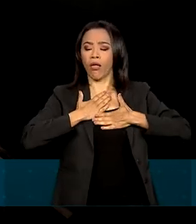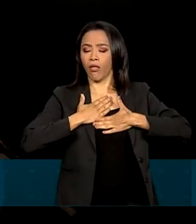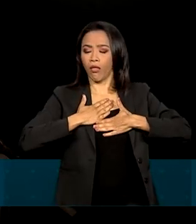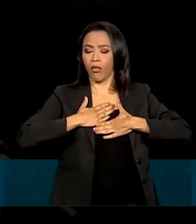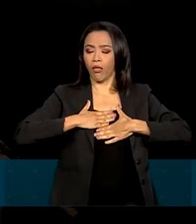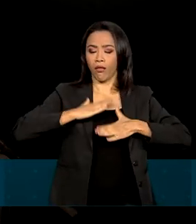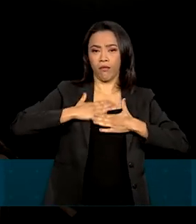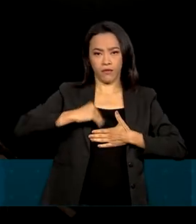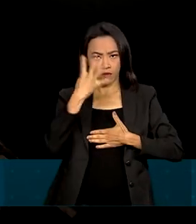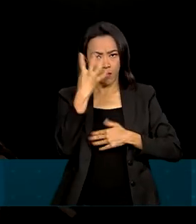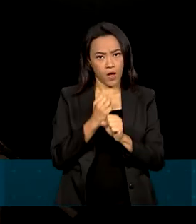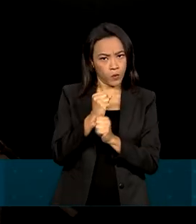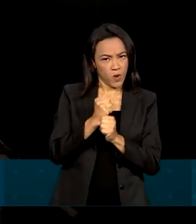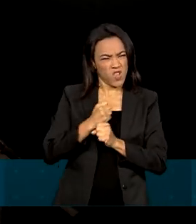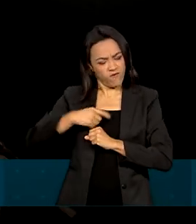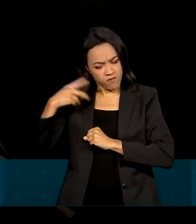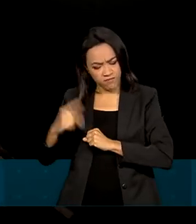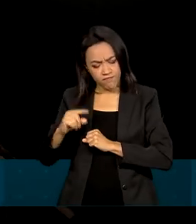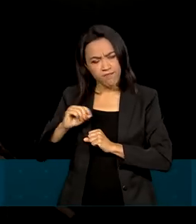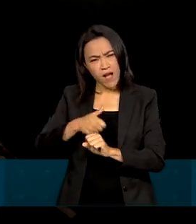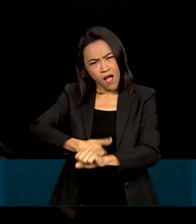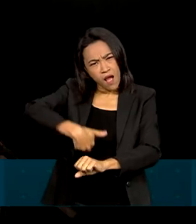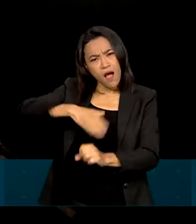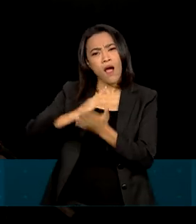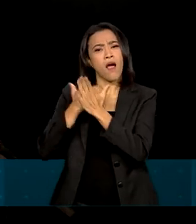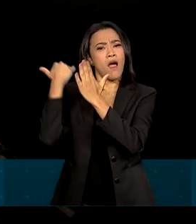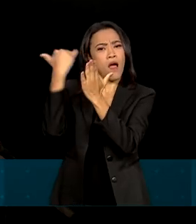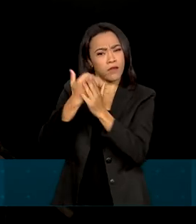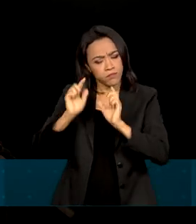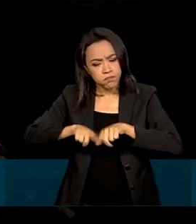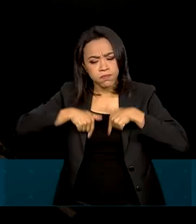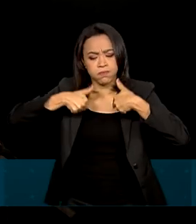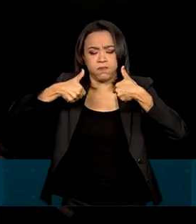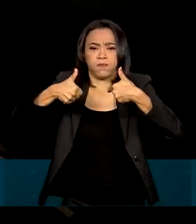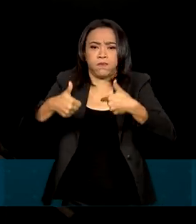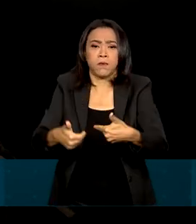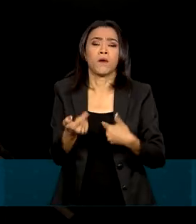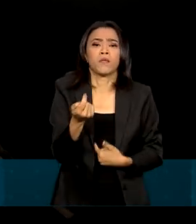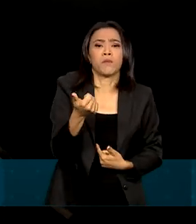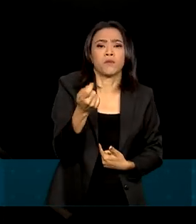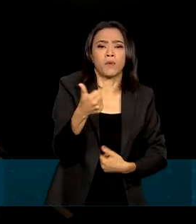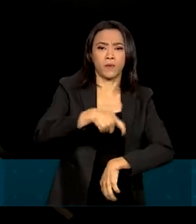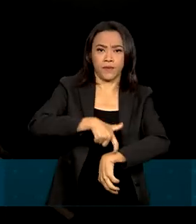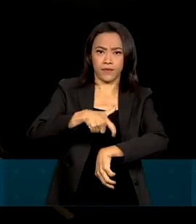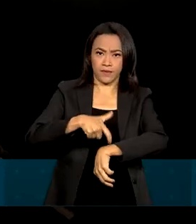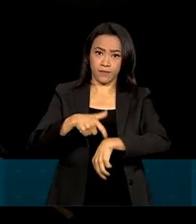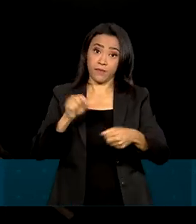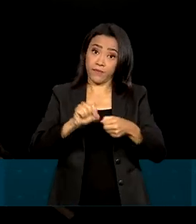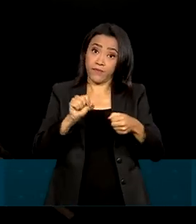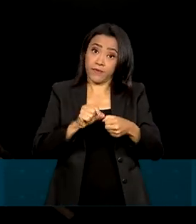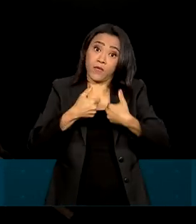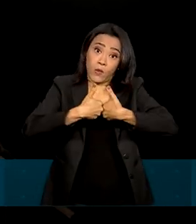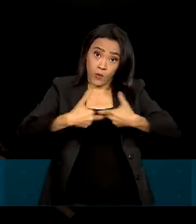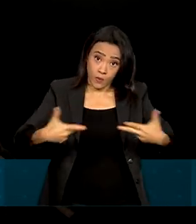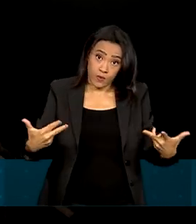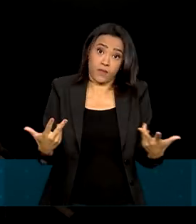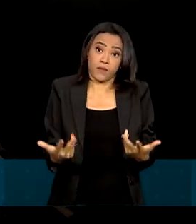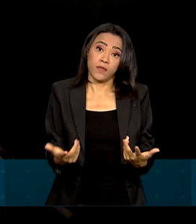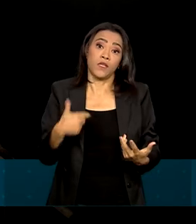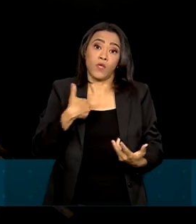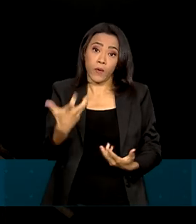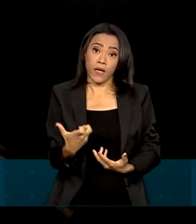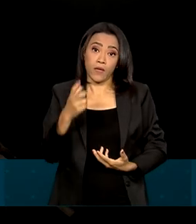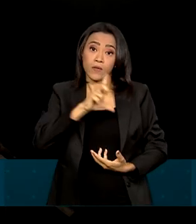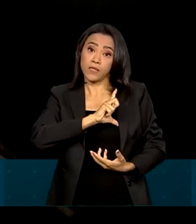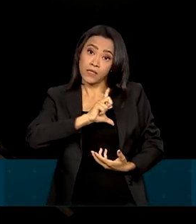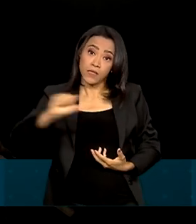anos. Trabalharei mais do que trabalhei nos outros governos porque nós temos menos tempo para fazer mais coisas e eu quero sair,